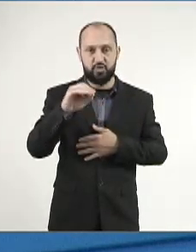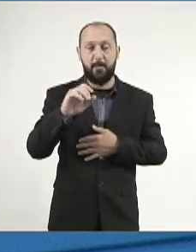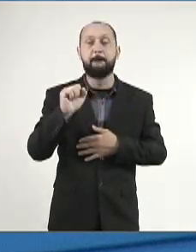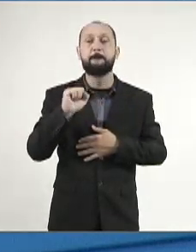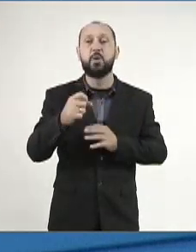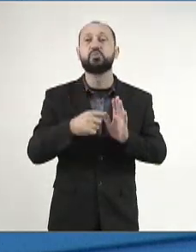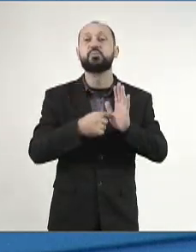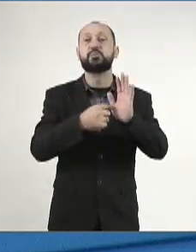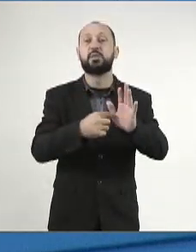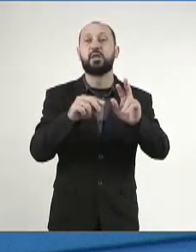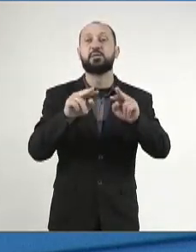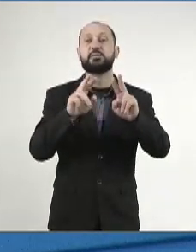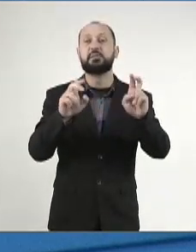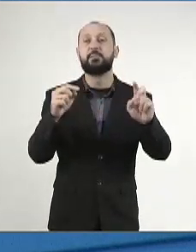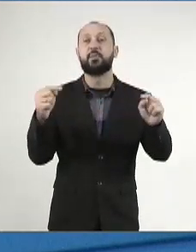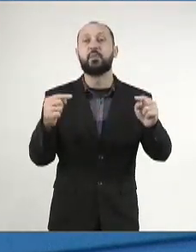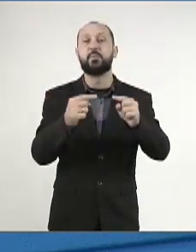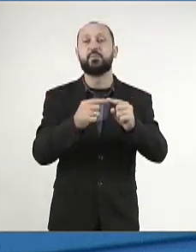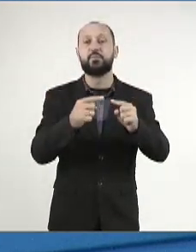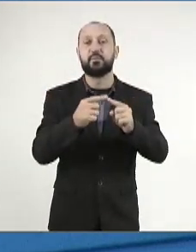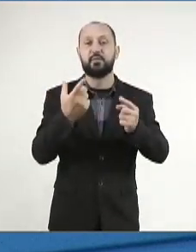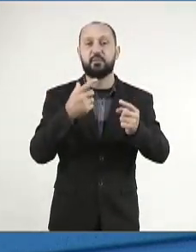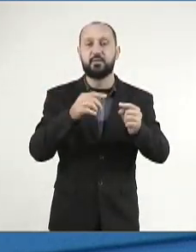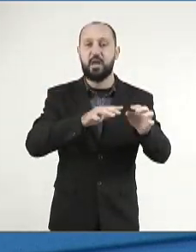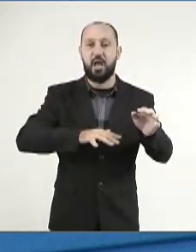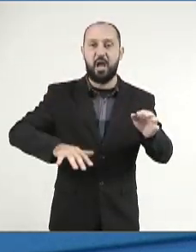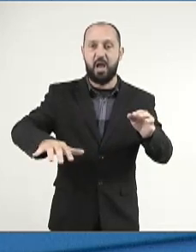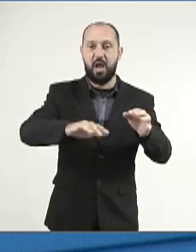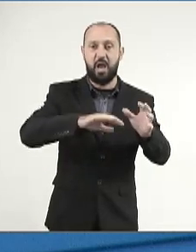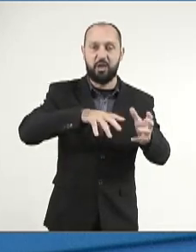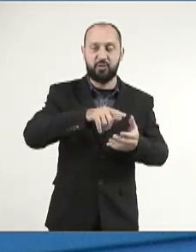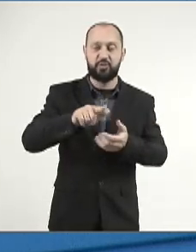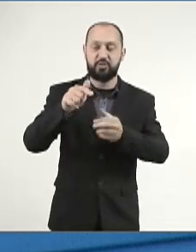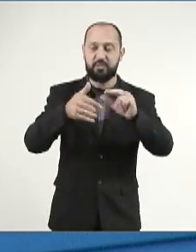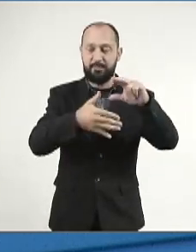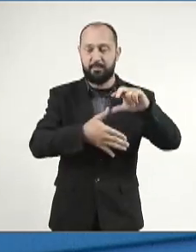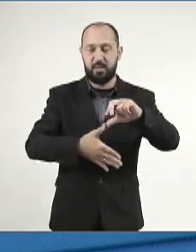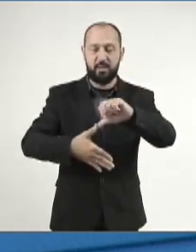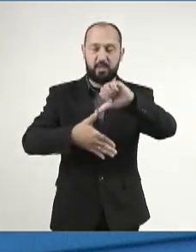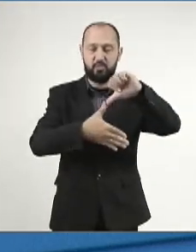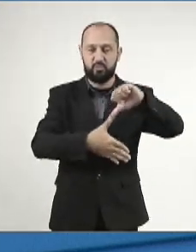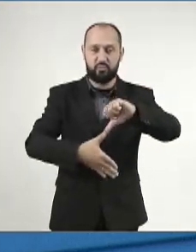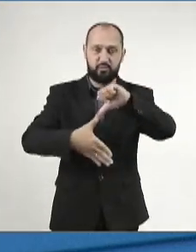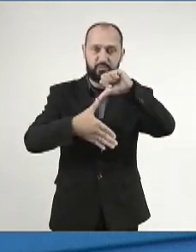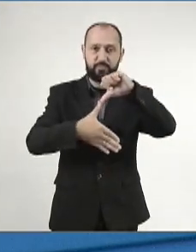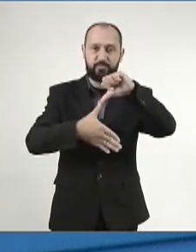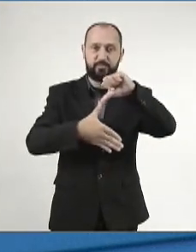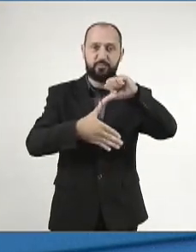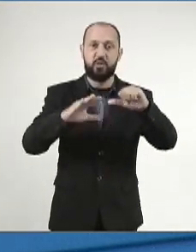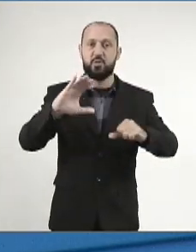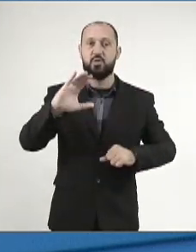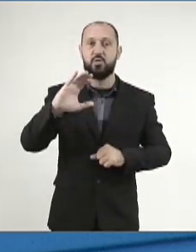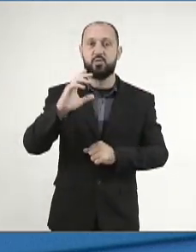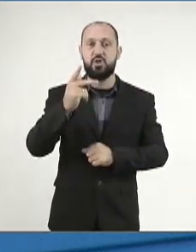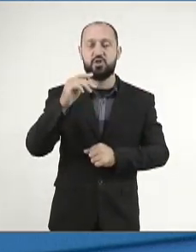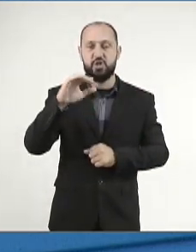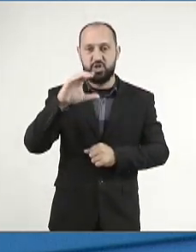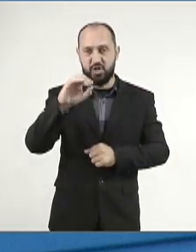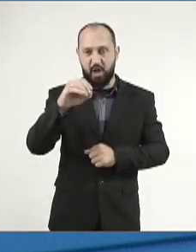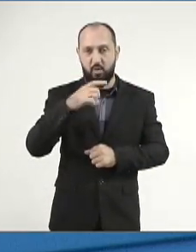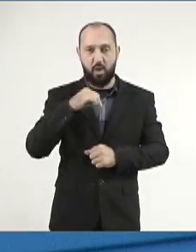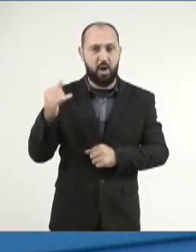elucidar questões relativas à biogeografia da América do Sul. Ademais, o Chaco possui um papel